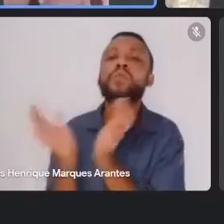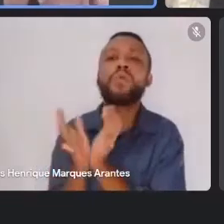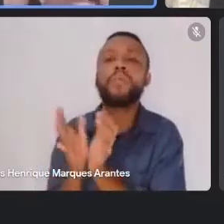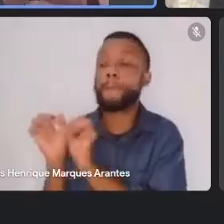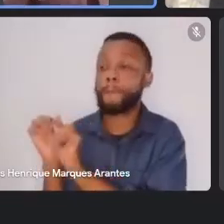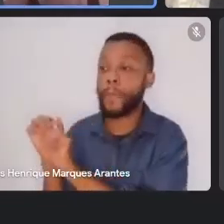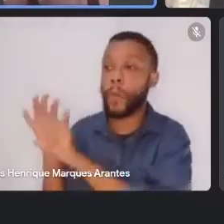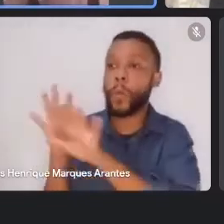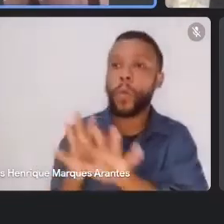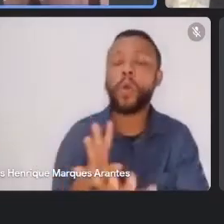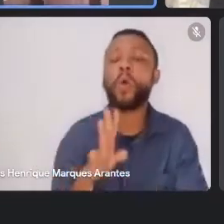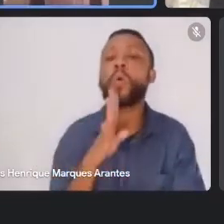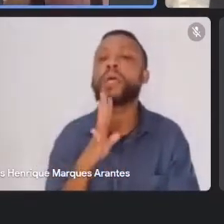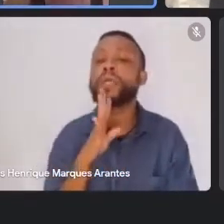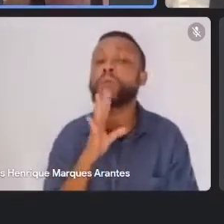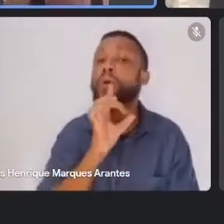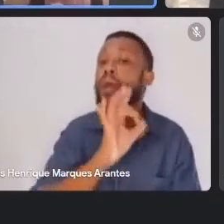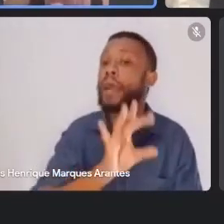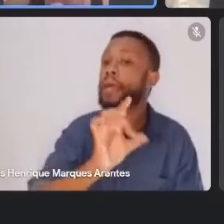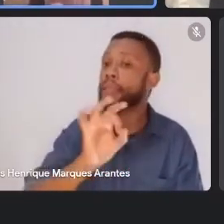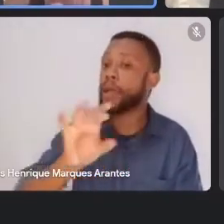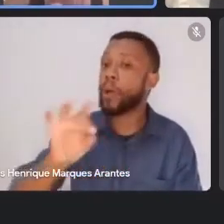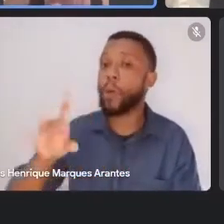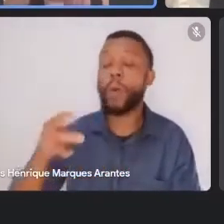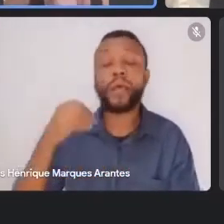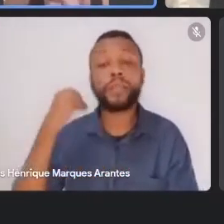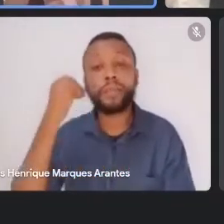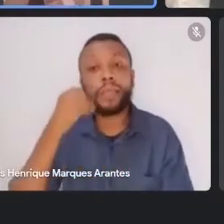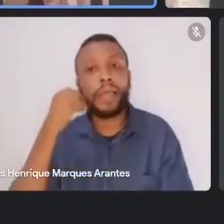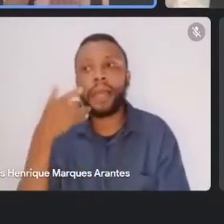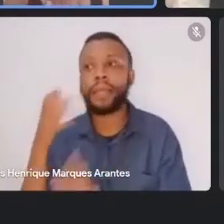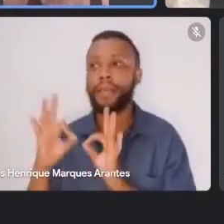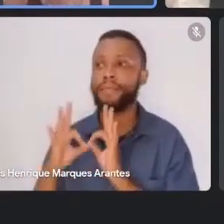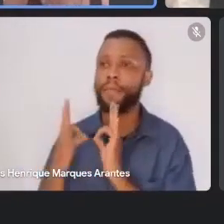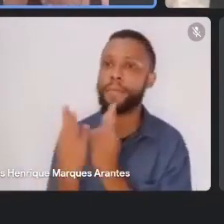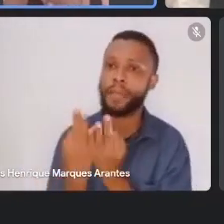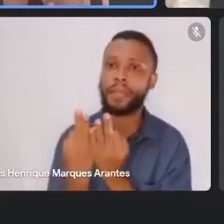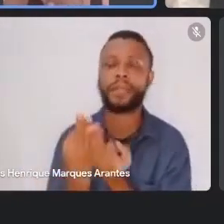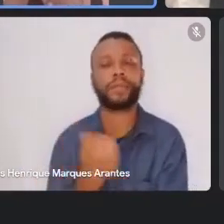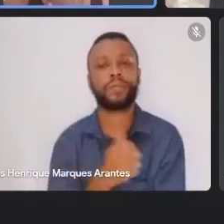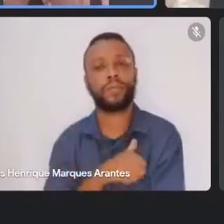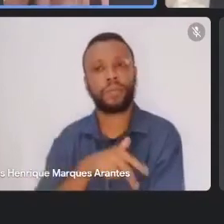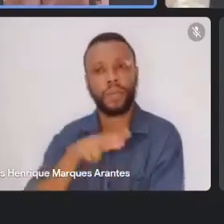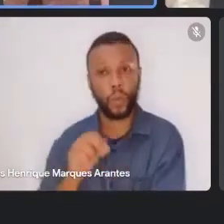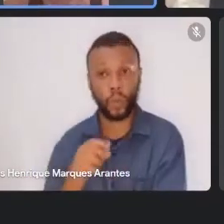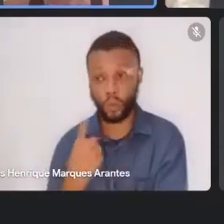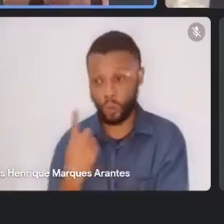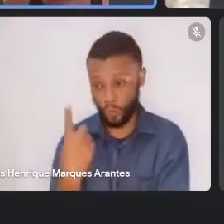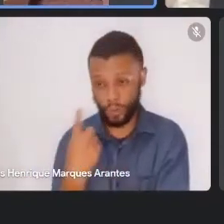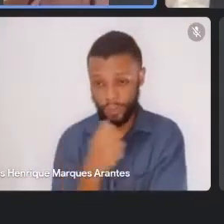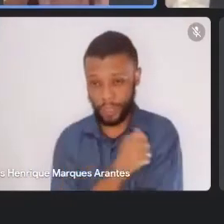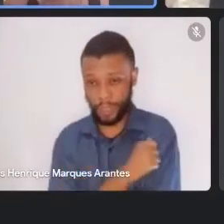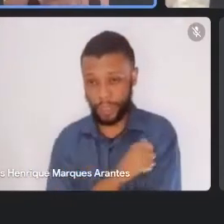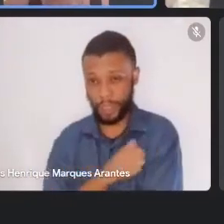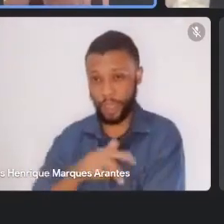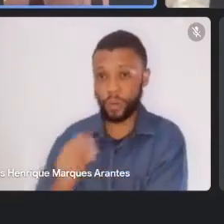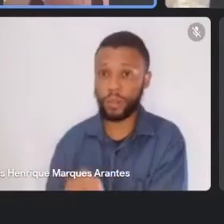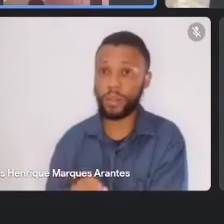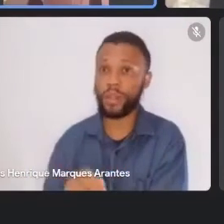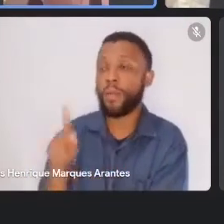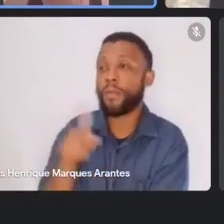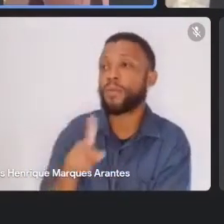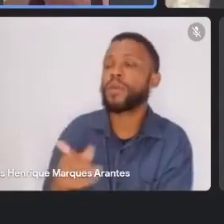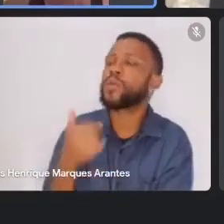uma realidade de outro, né, é muito bom, uma das alunas falou assim, professor, hoje eu não quero